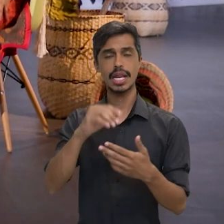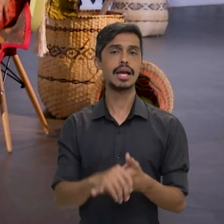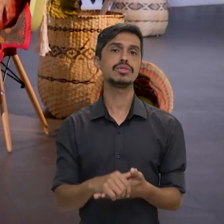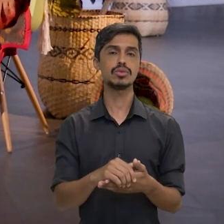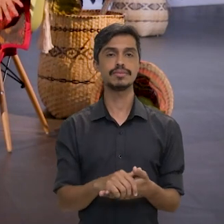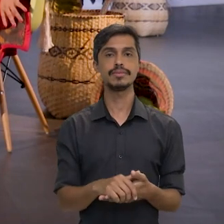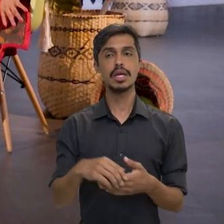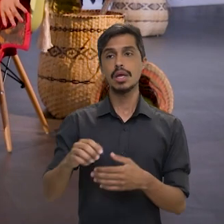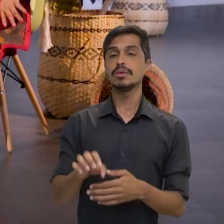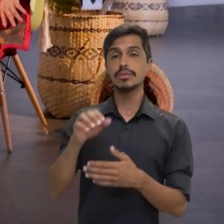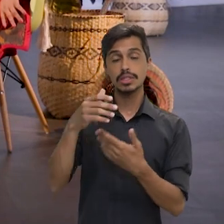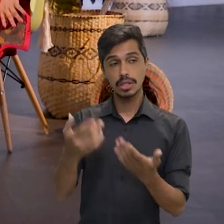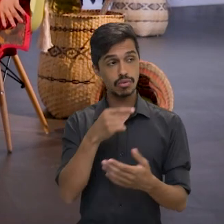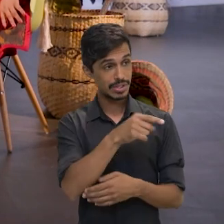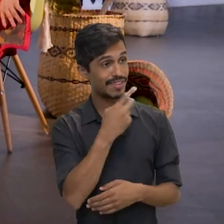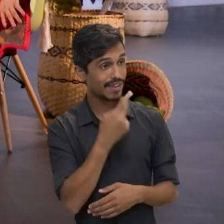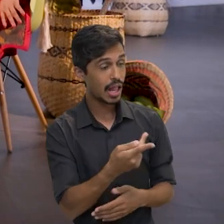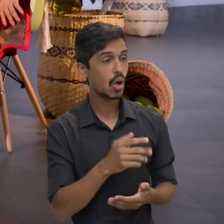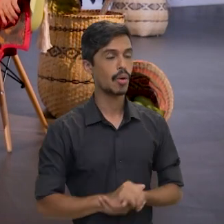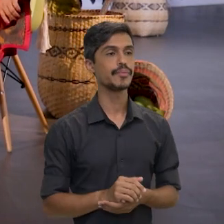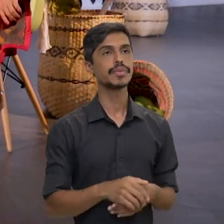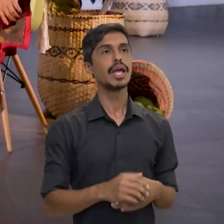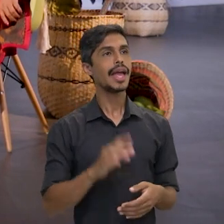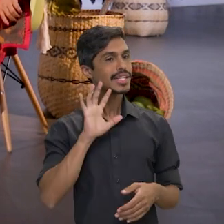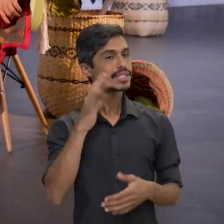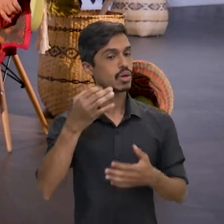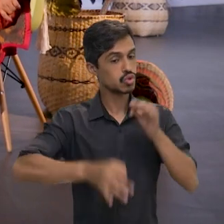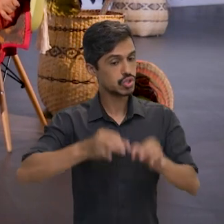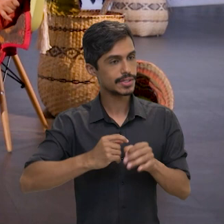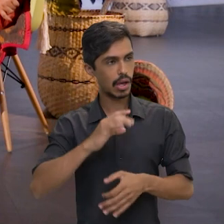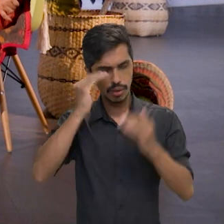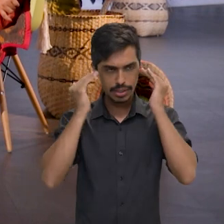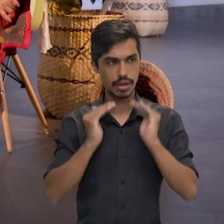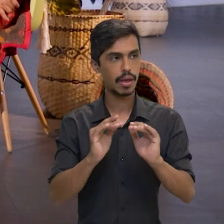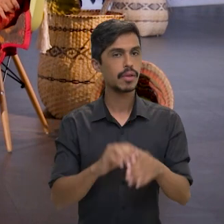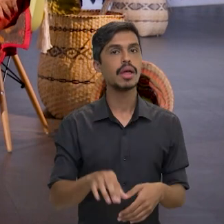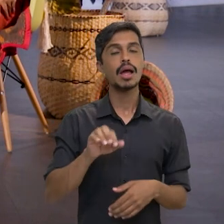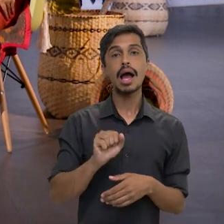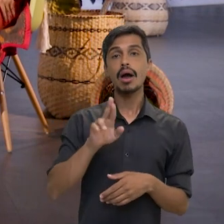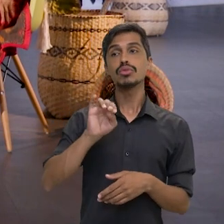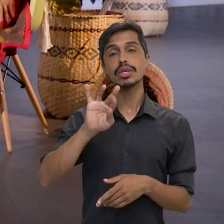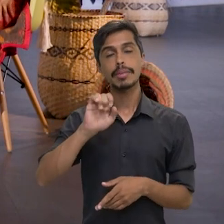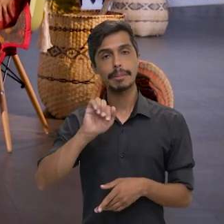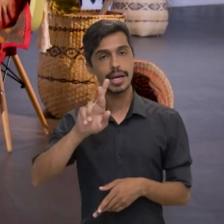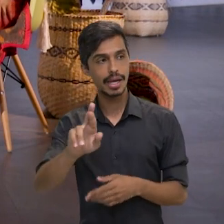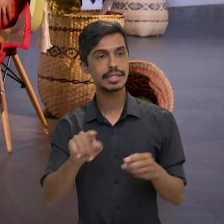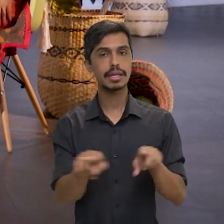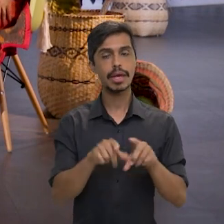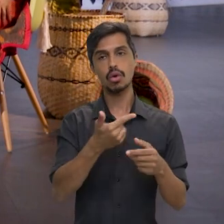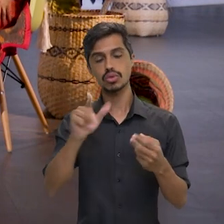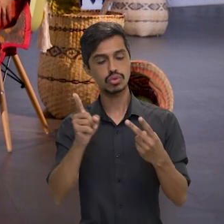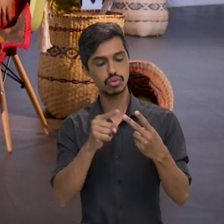Estado e governo federal. Agora, como a senhora disse, é o cumprimento de decisões judiciais, né? Então, já foi o Alto Rio Guamá, agora estão esses outros dois